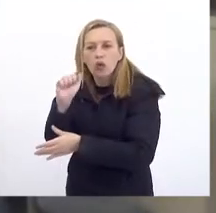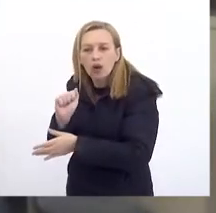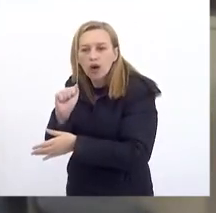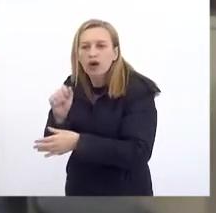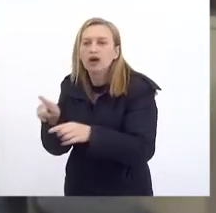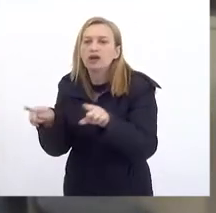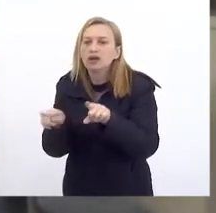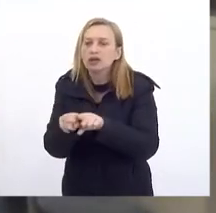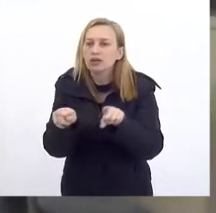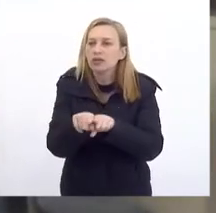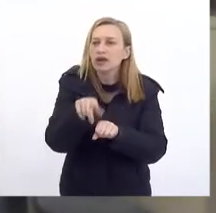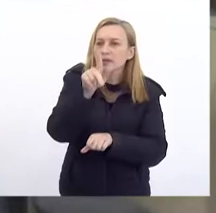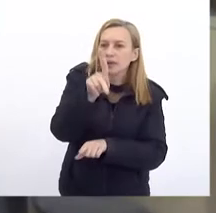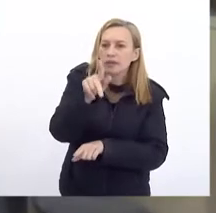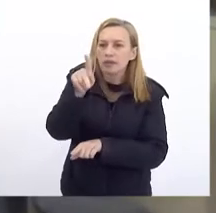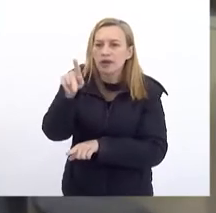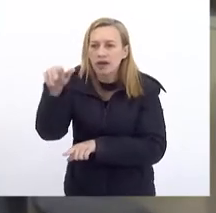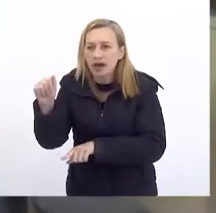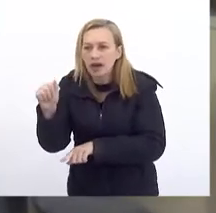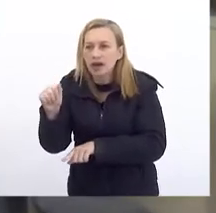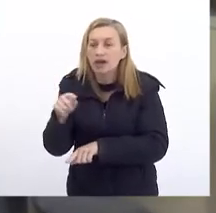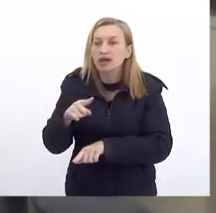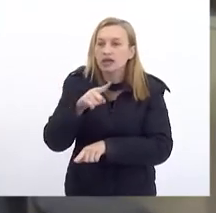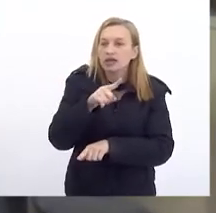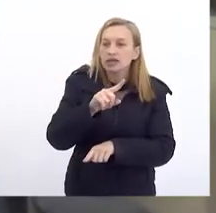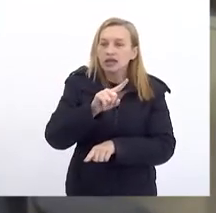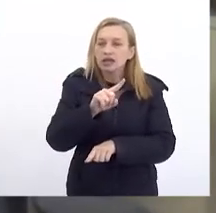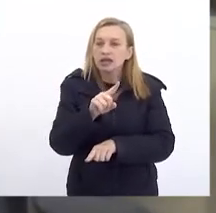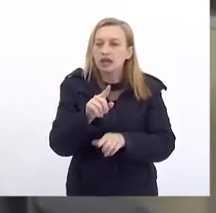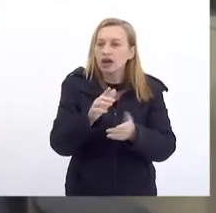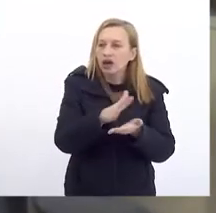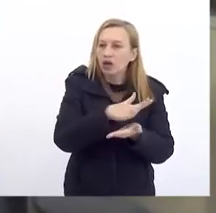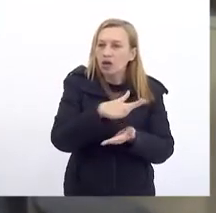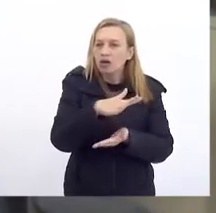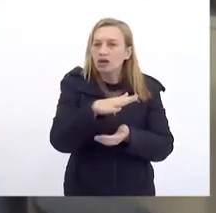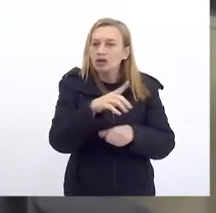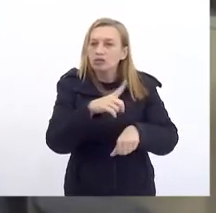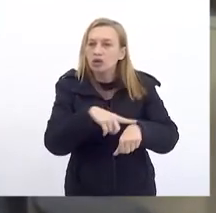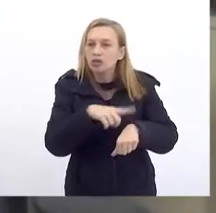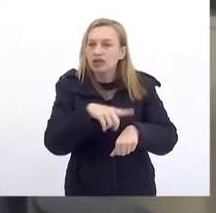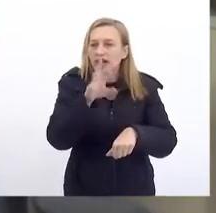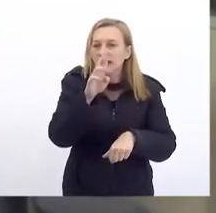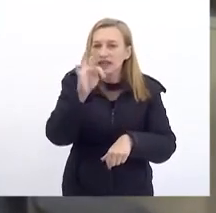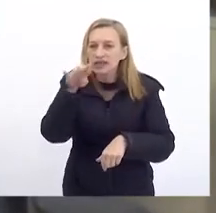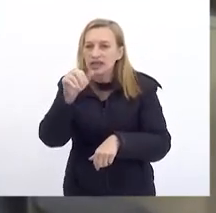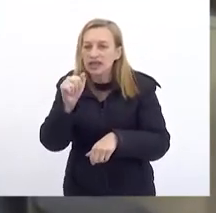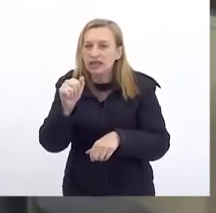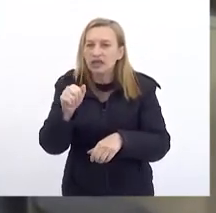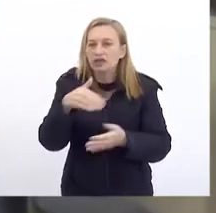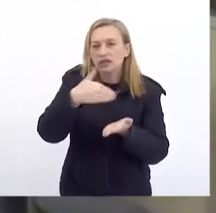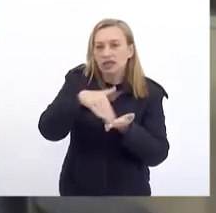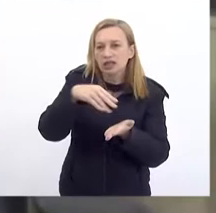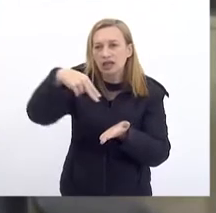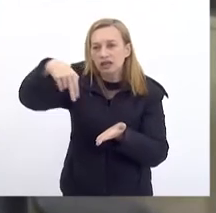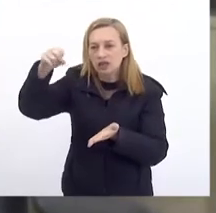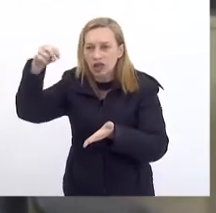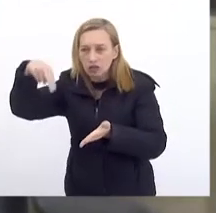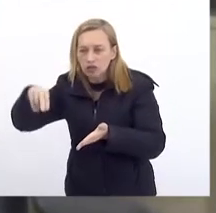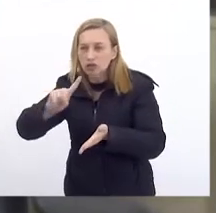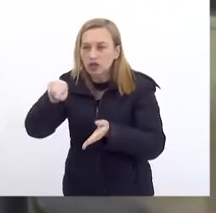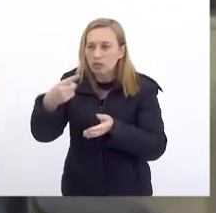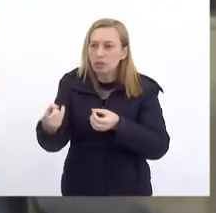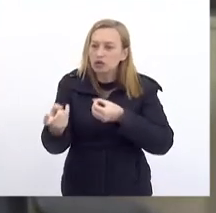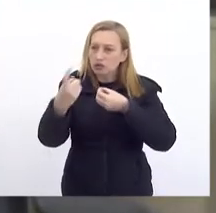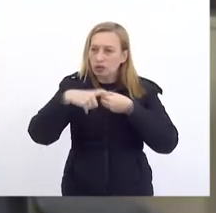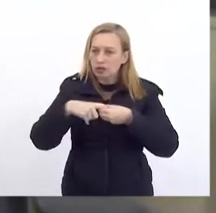PPA E aí na parte da receita Eu passo a palavra para o secretário Nelson E depois ela volta para mim